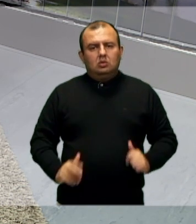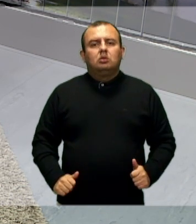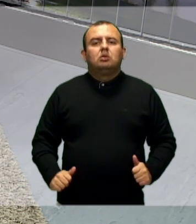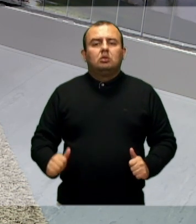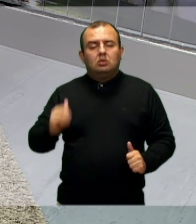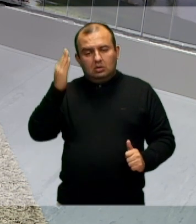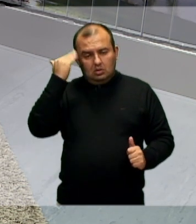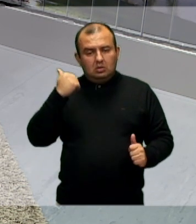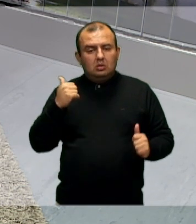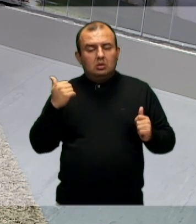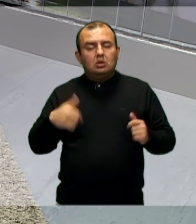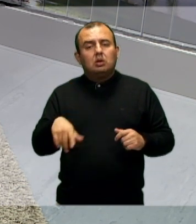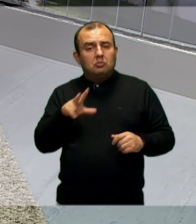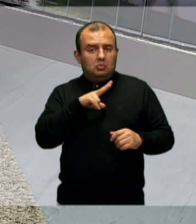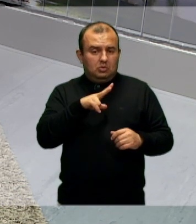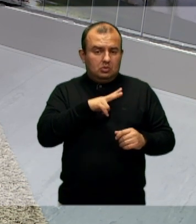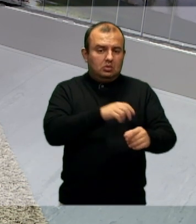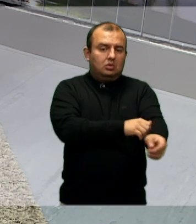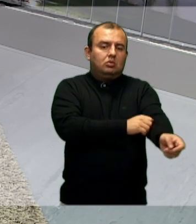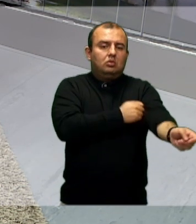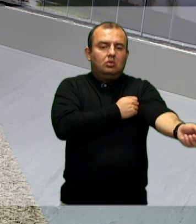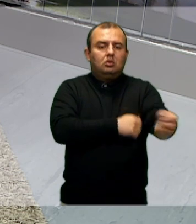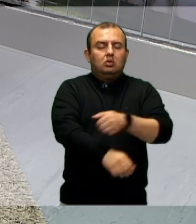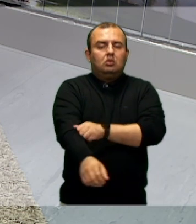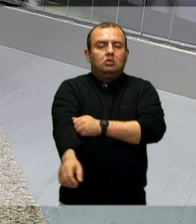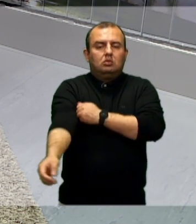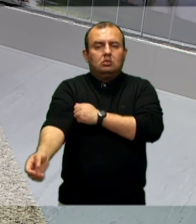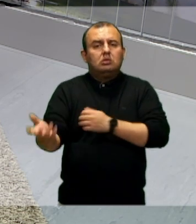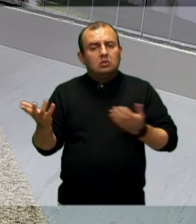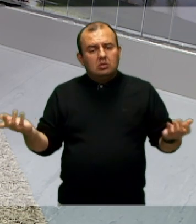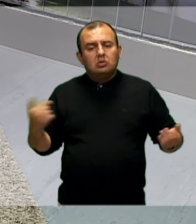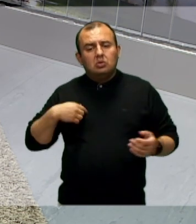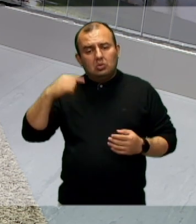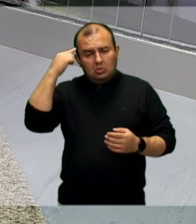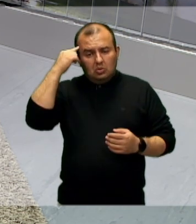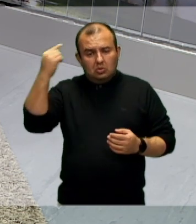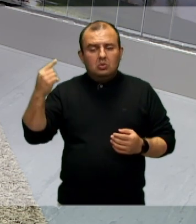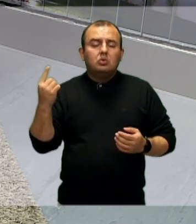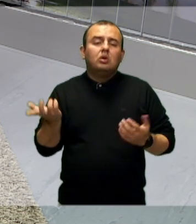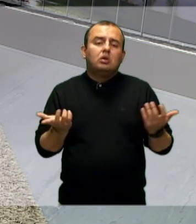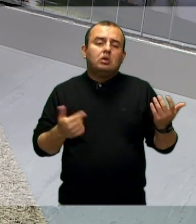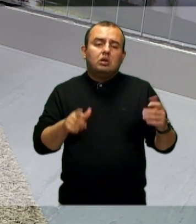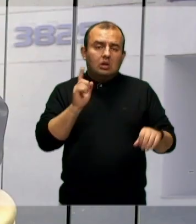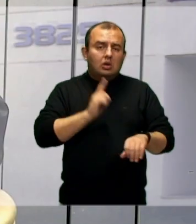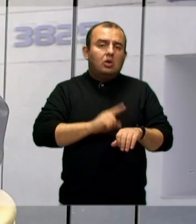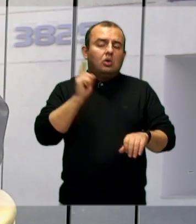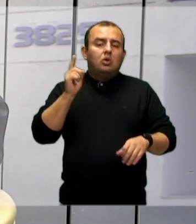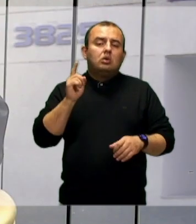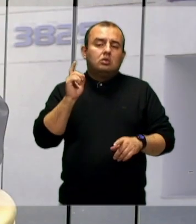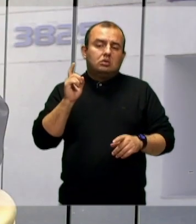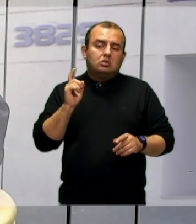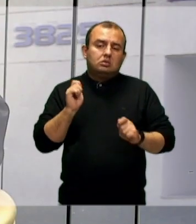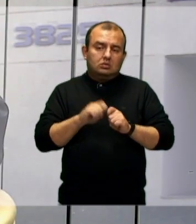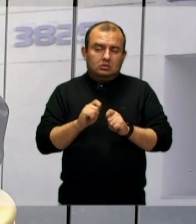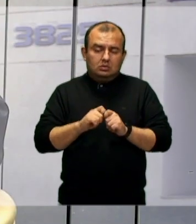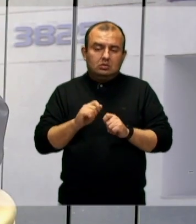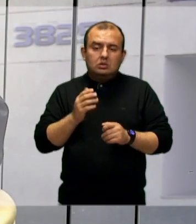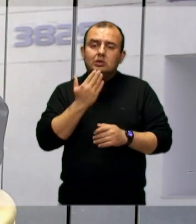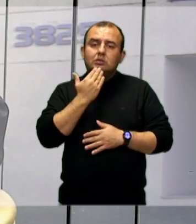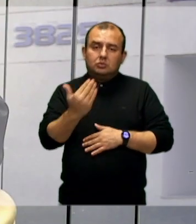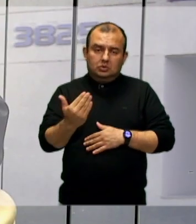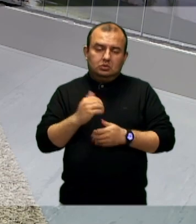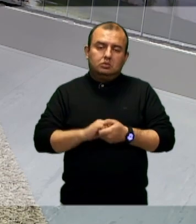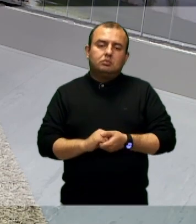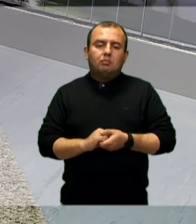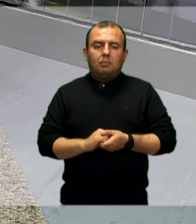saiba que é a minha privacidade. Então, é isso que eu pensei na hora de eu fazer essa, esse pedido, né.